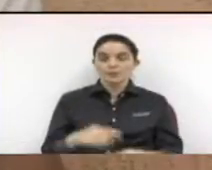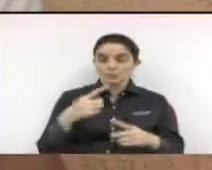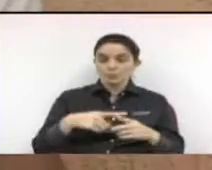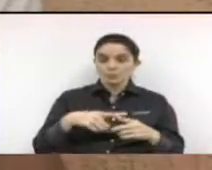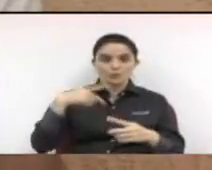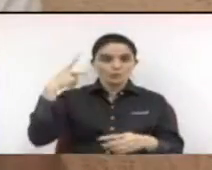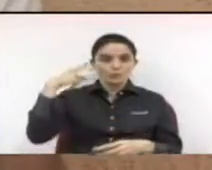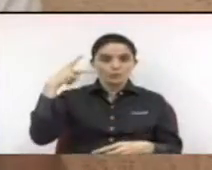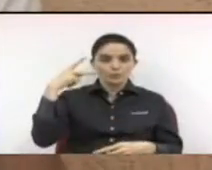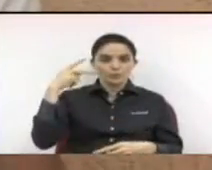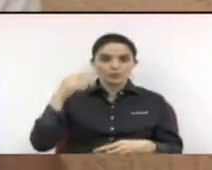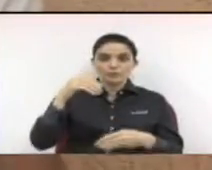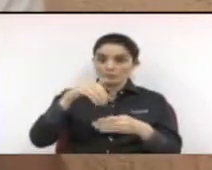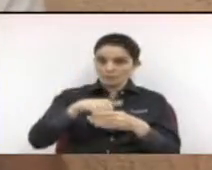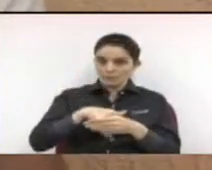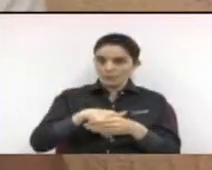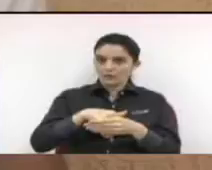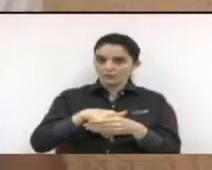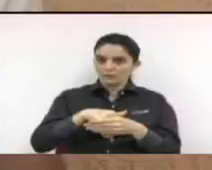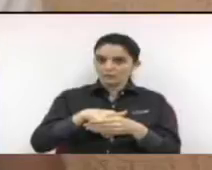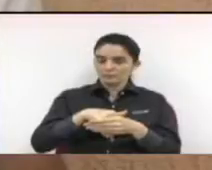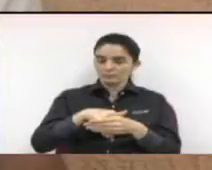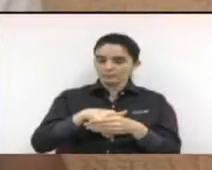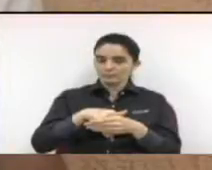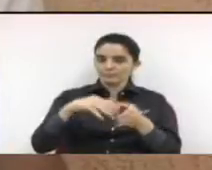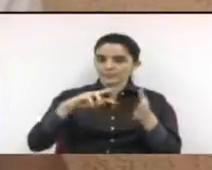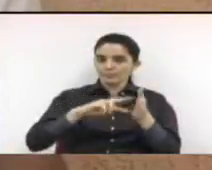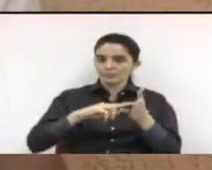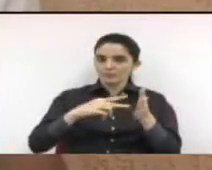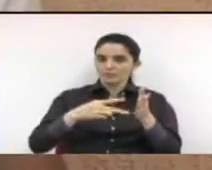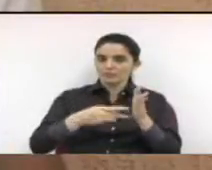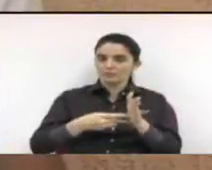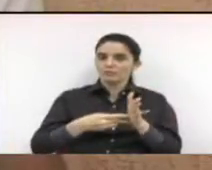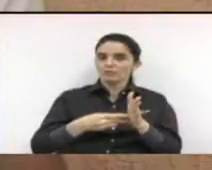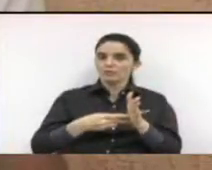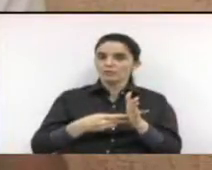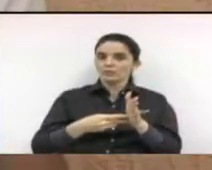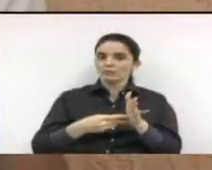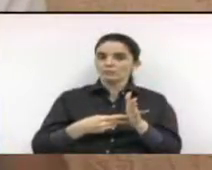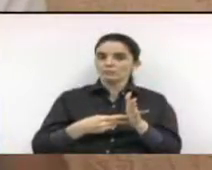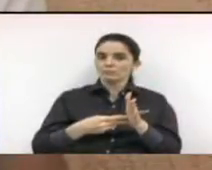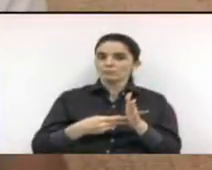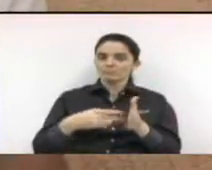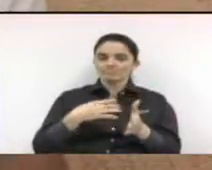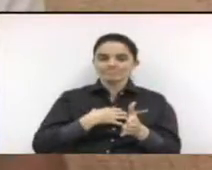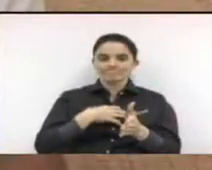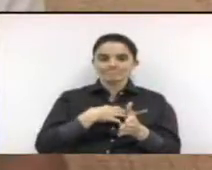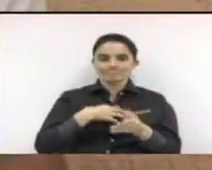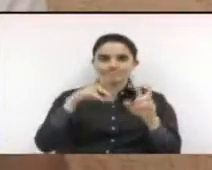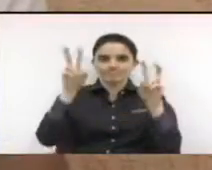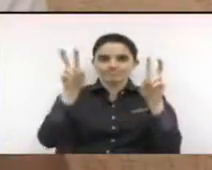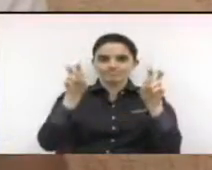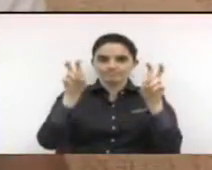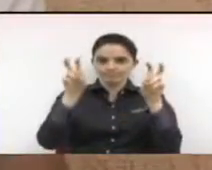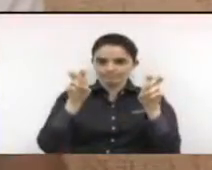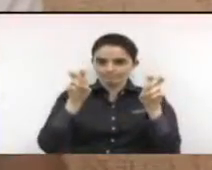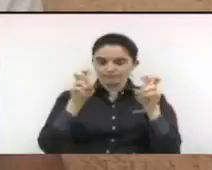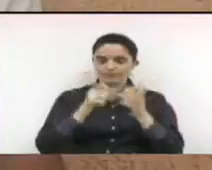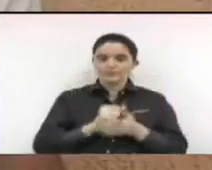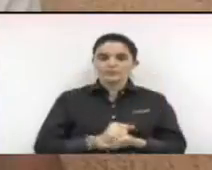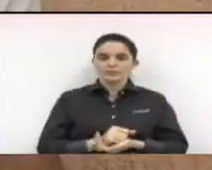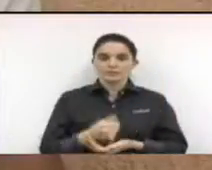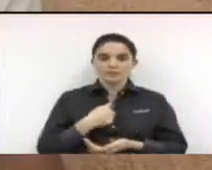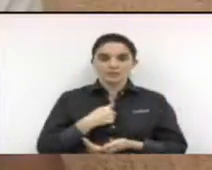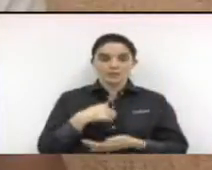seu voto, ele é o que expressa, a expressão dele com relação ao tema que está sendo apresentado.